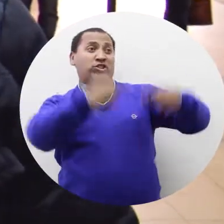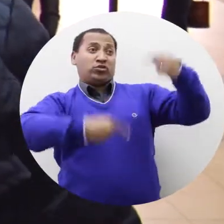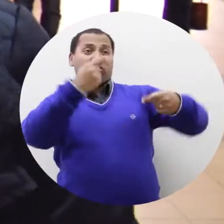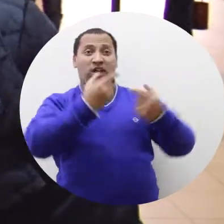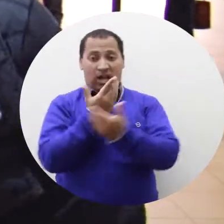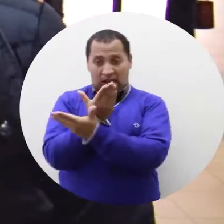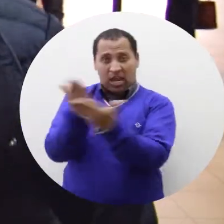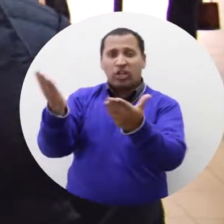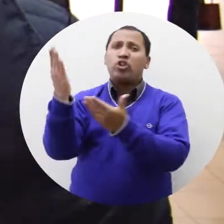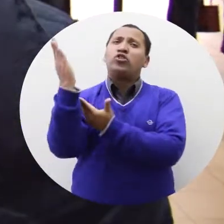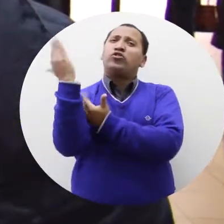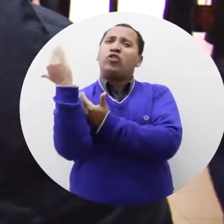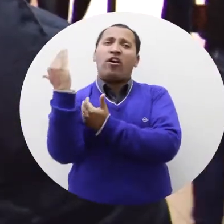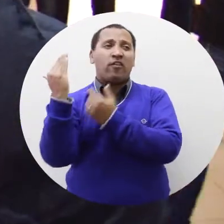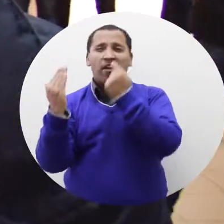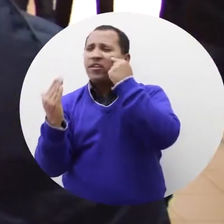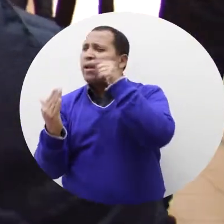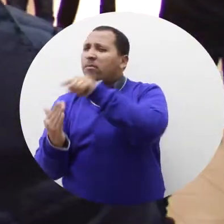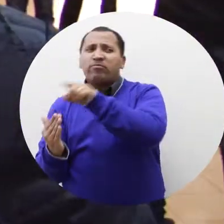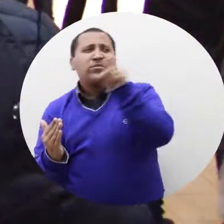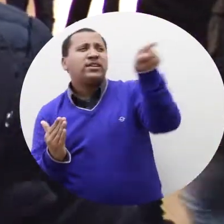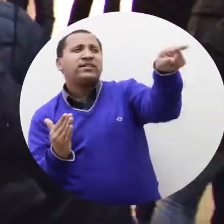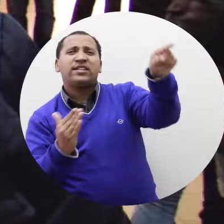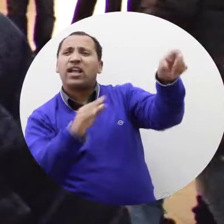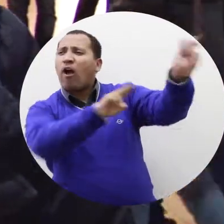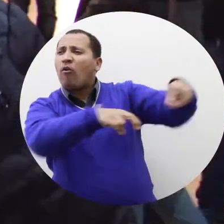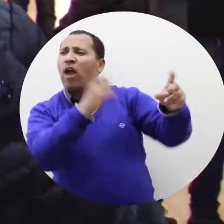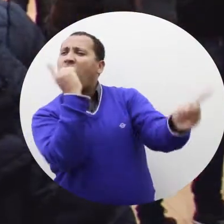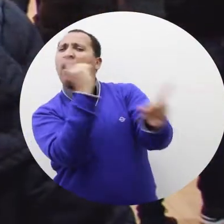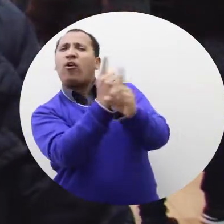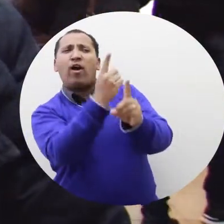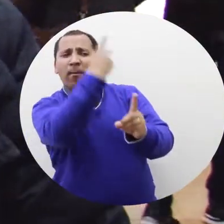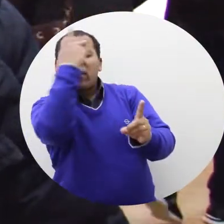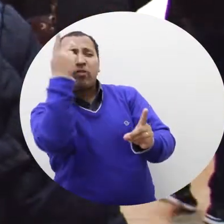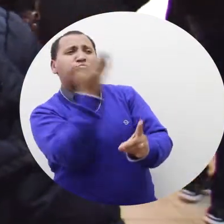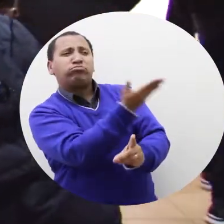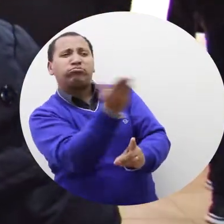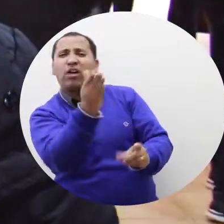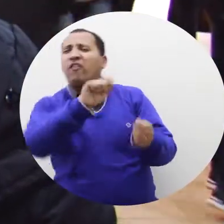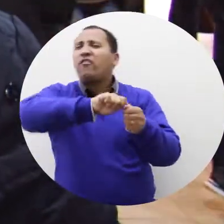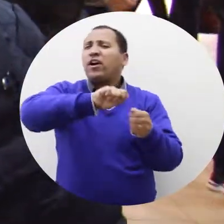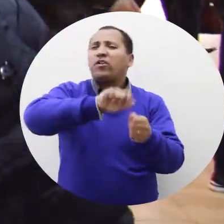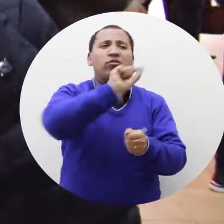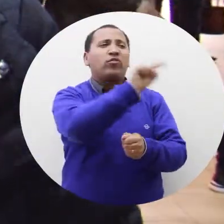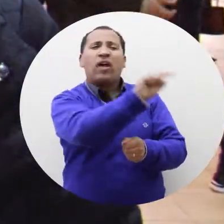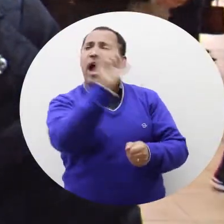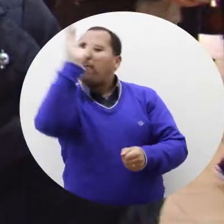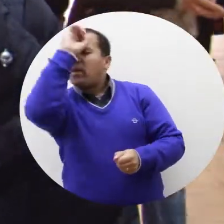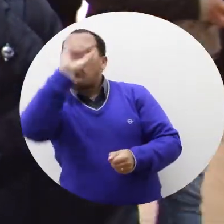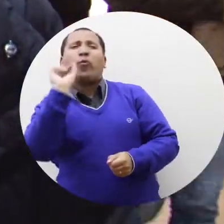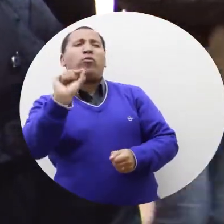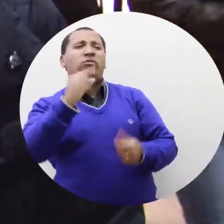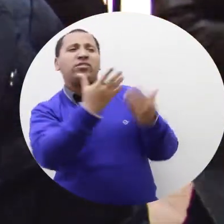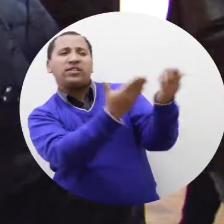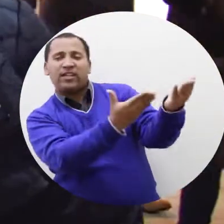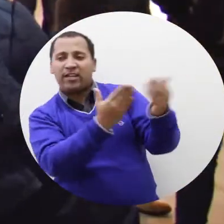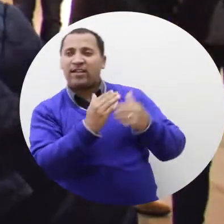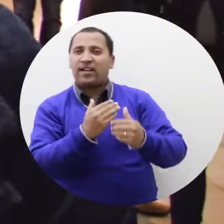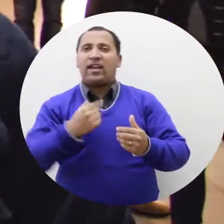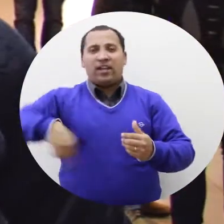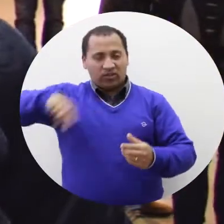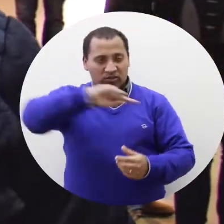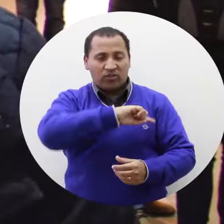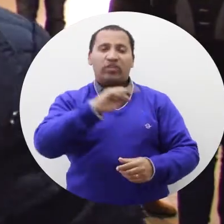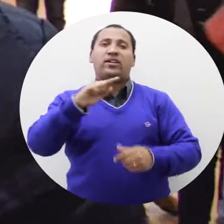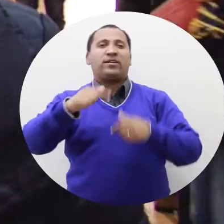a gente faz é isso, discutir com esses jovens que pessoas eles vão encontrar lá e o que eles têm que fazer, que eles têm que aprender